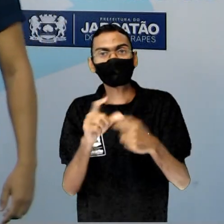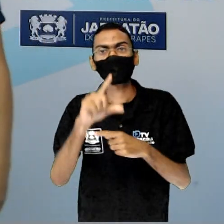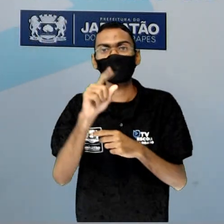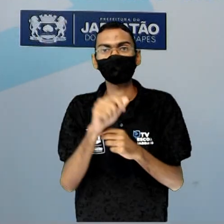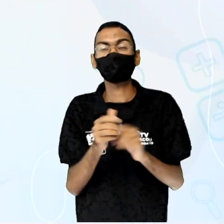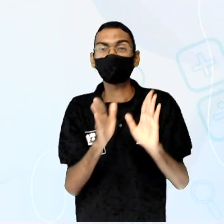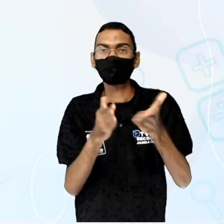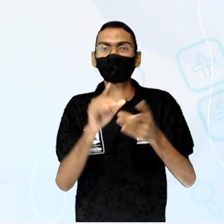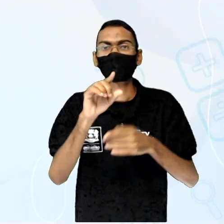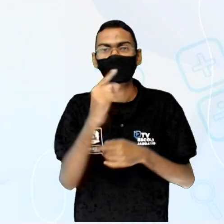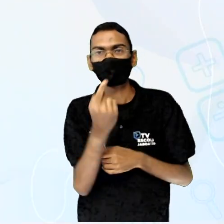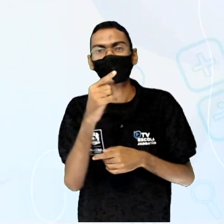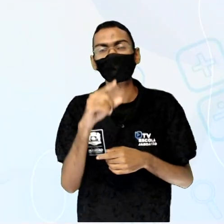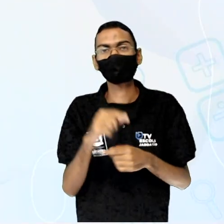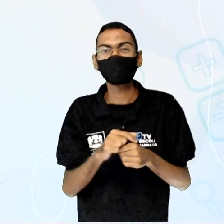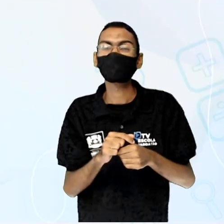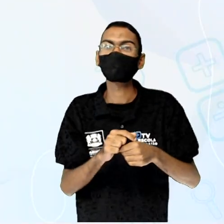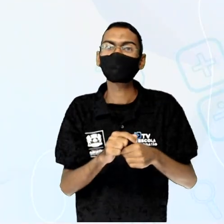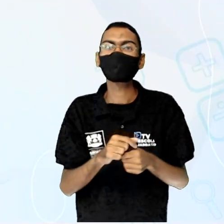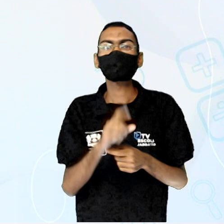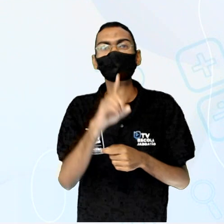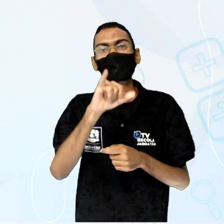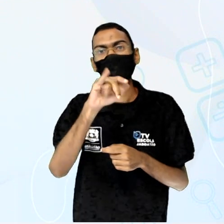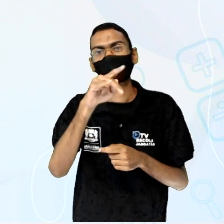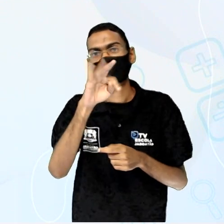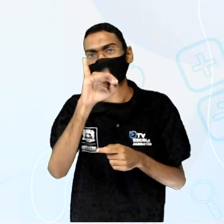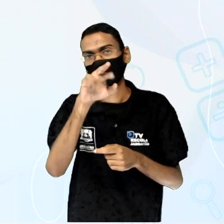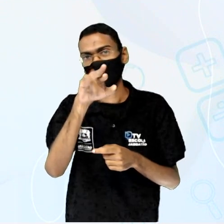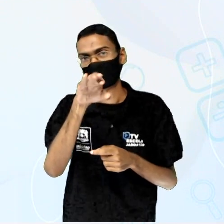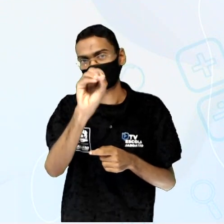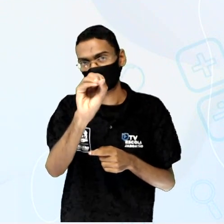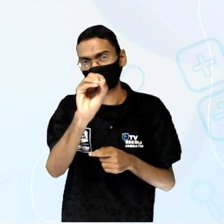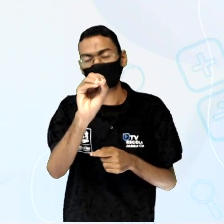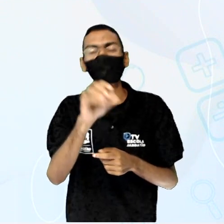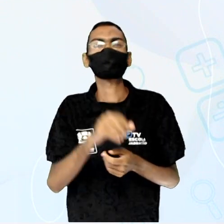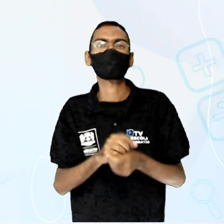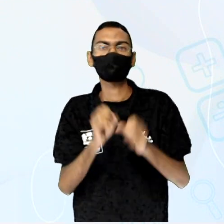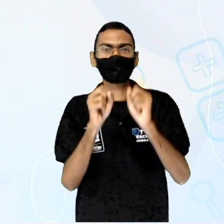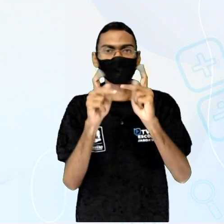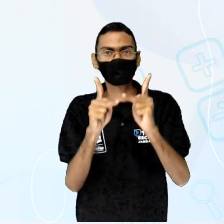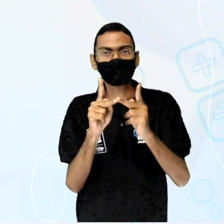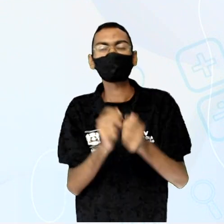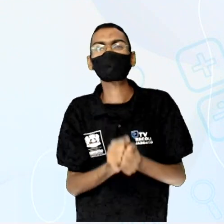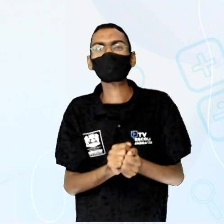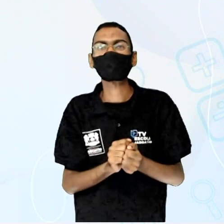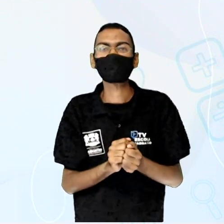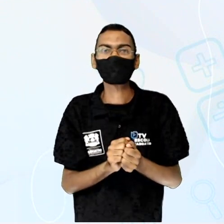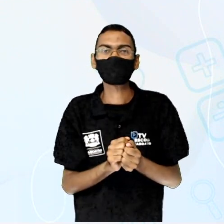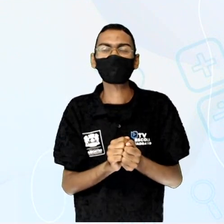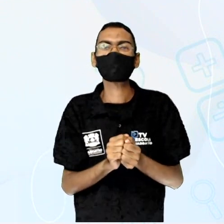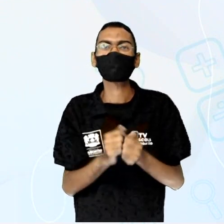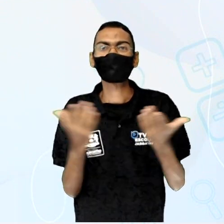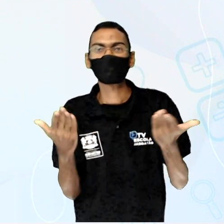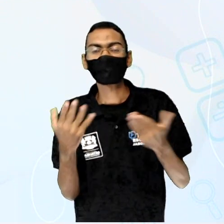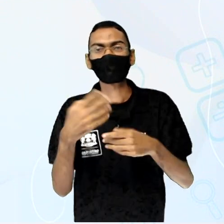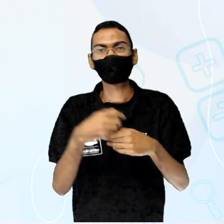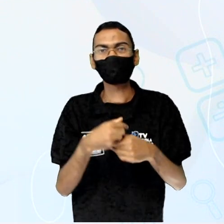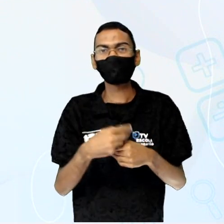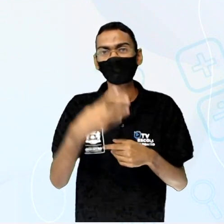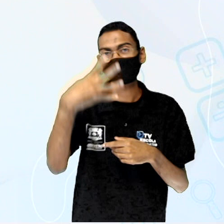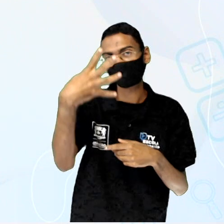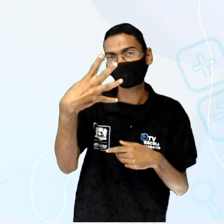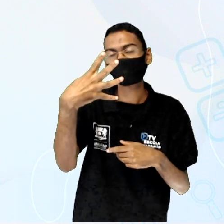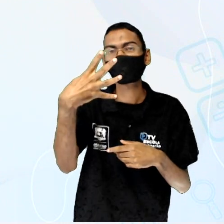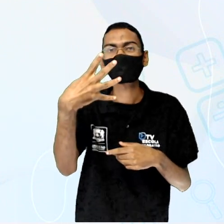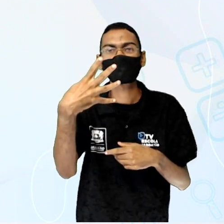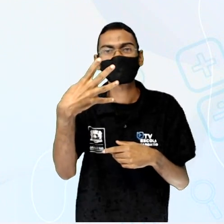Vamos ver outros exemplos. 4 sétimos. Observem que 4, que é o numerador, é menor que 7, que é o